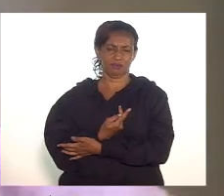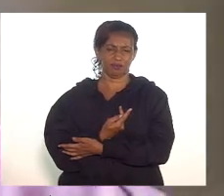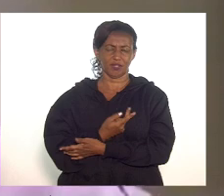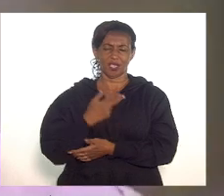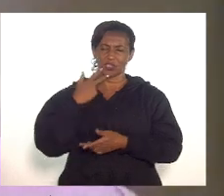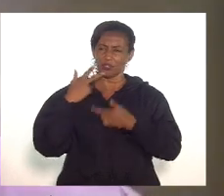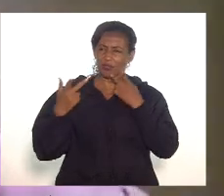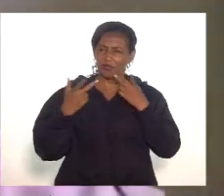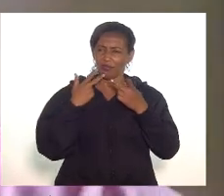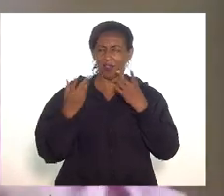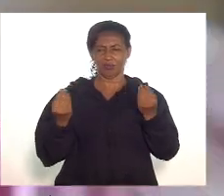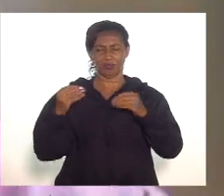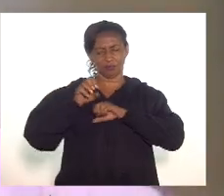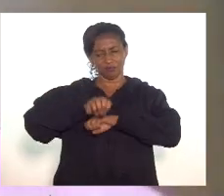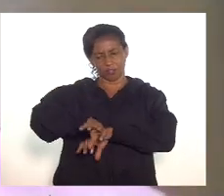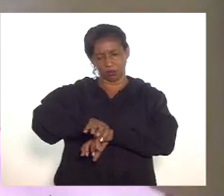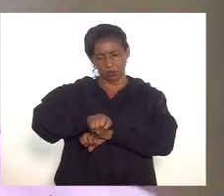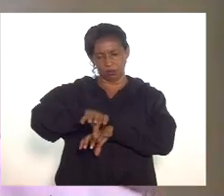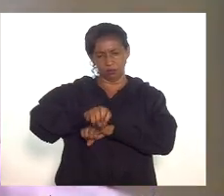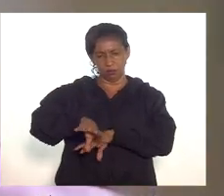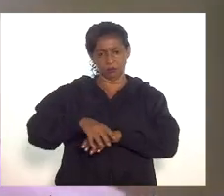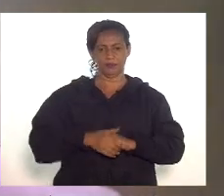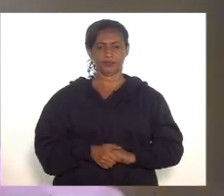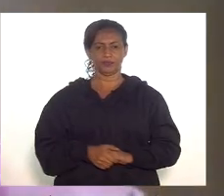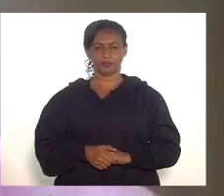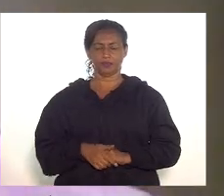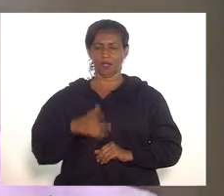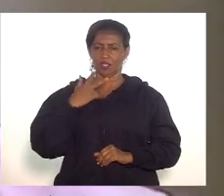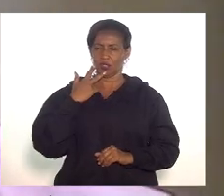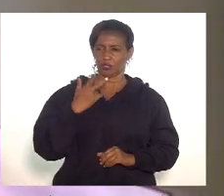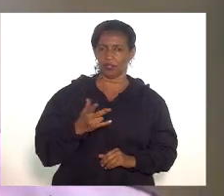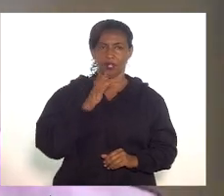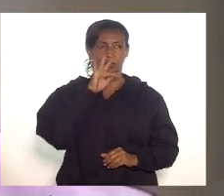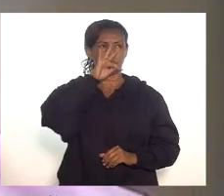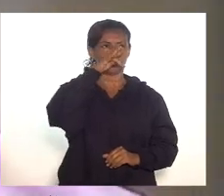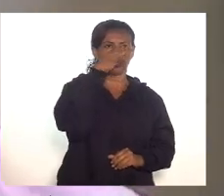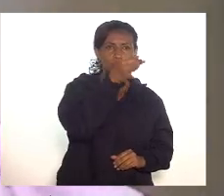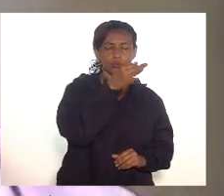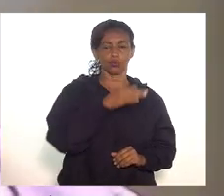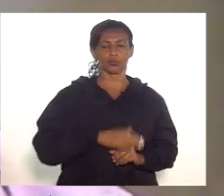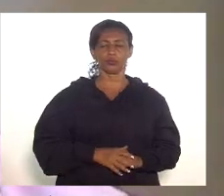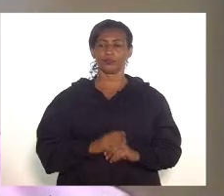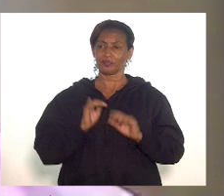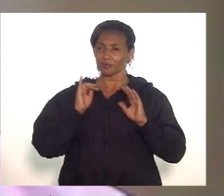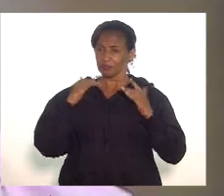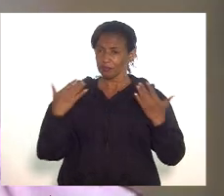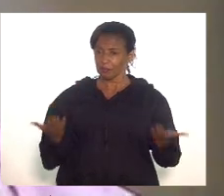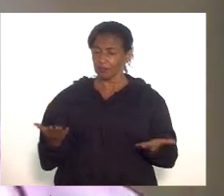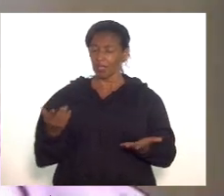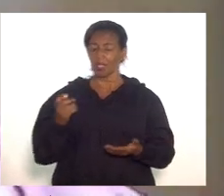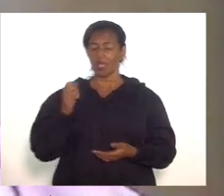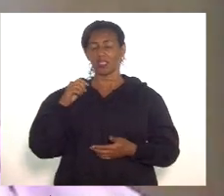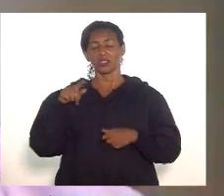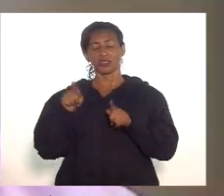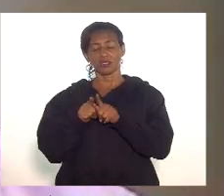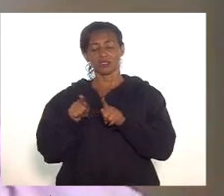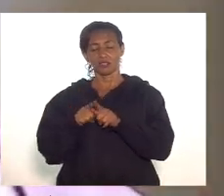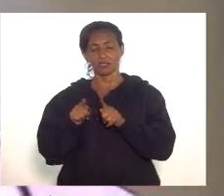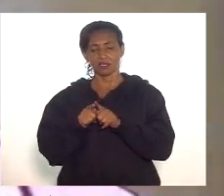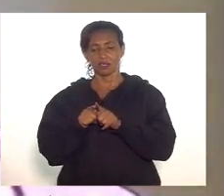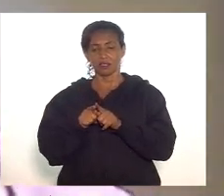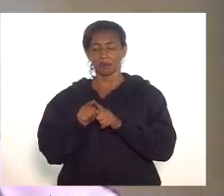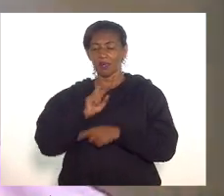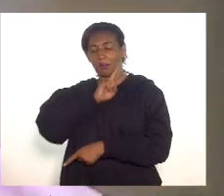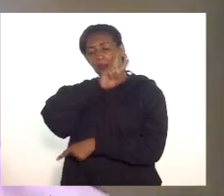da educação, da essencialidade da educação, do investimento no futuro. Isso se dá, entre outras coisas, pela